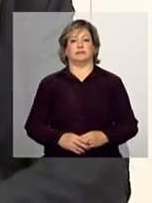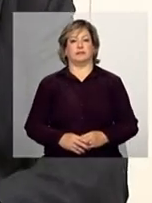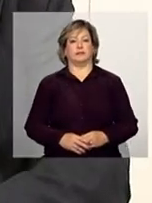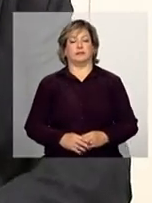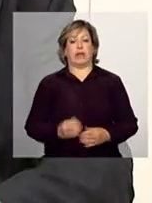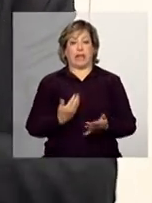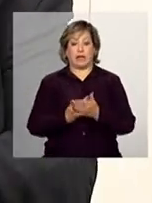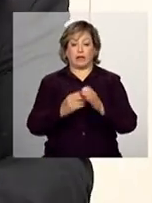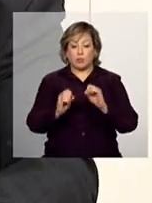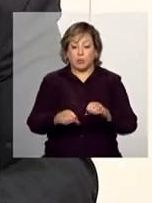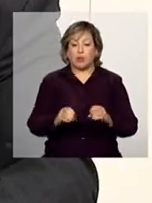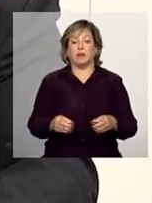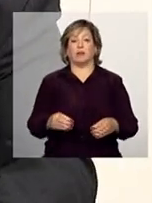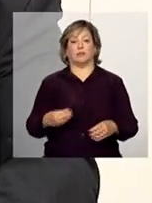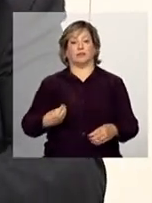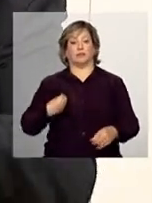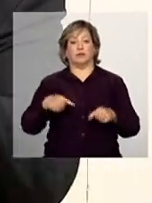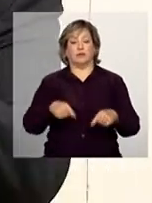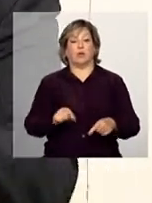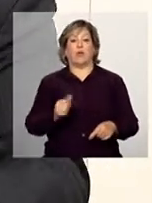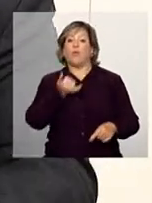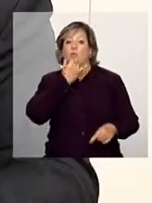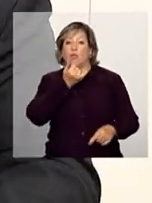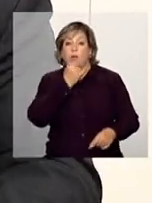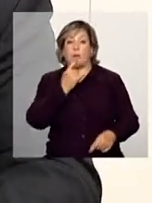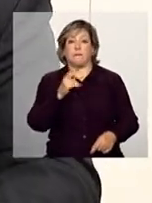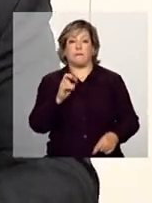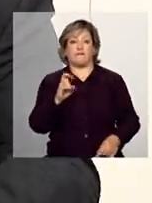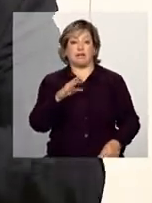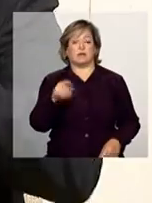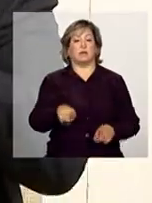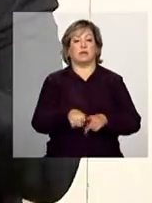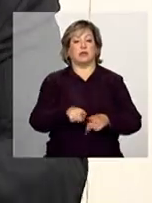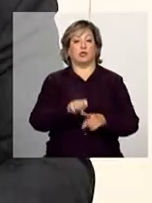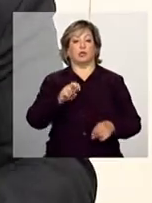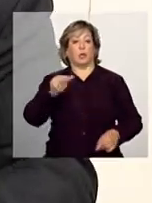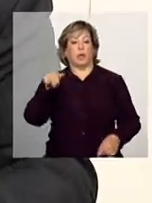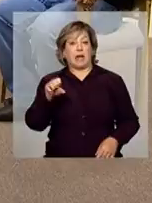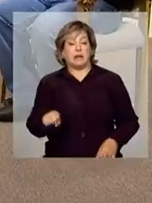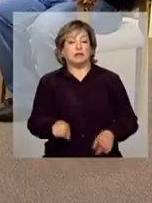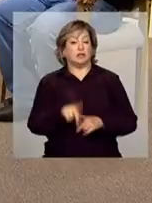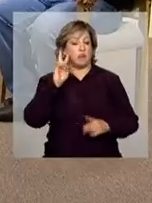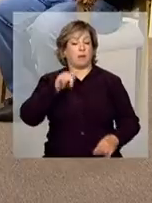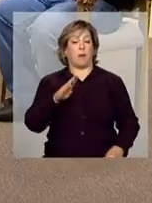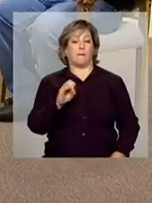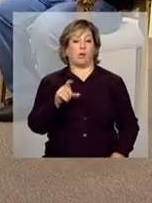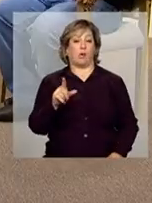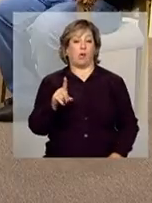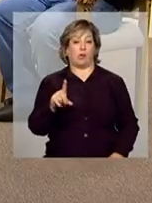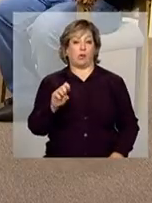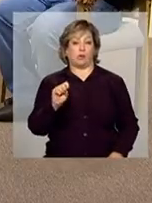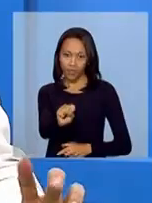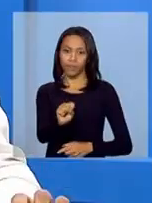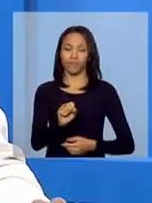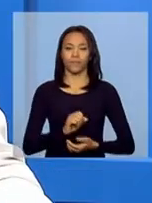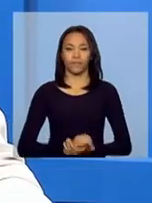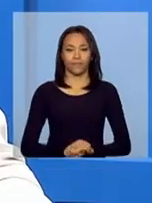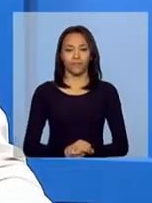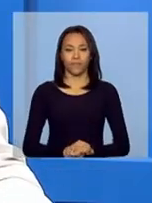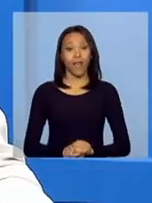educação atuar na prevenção, assistência social atuar, a gestão do bolsa atuar, todos atuarem.